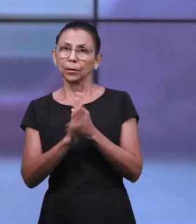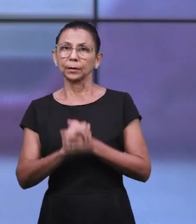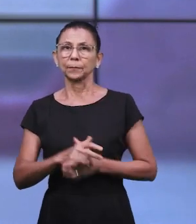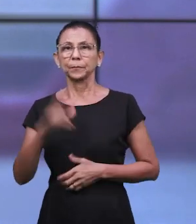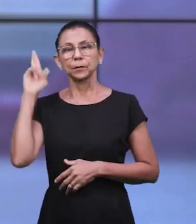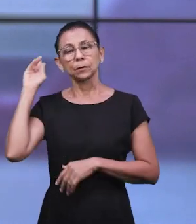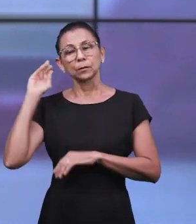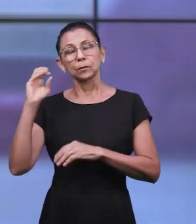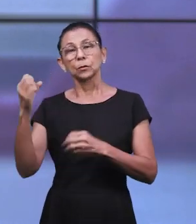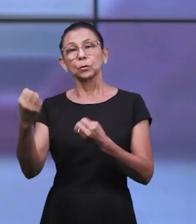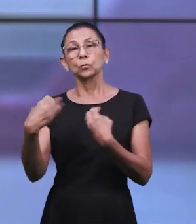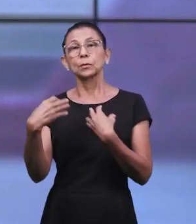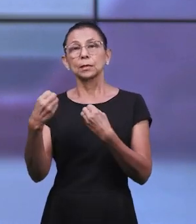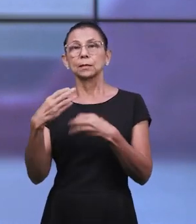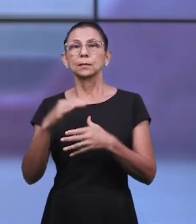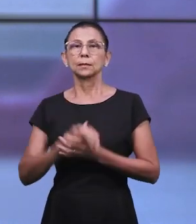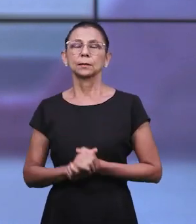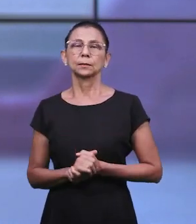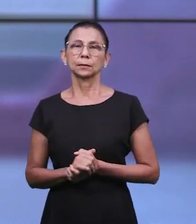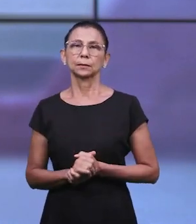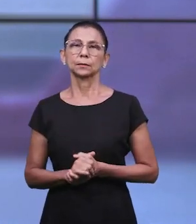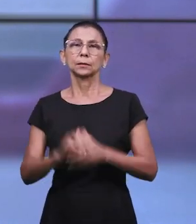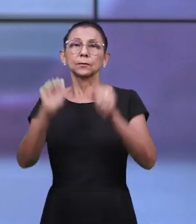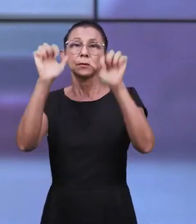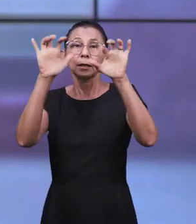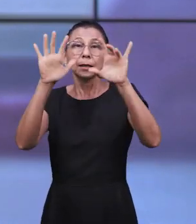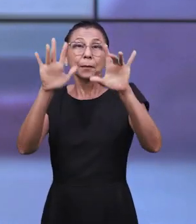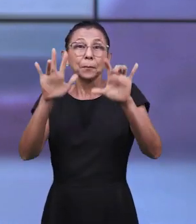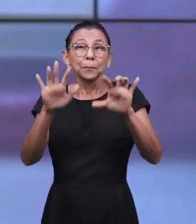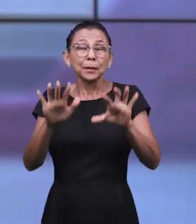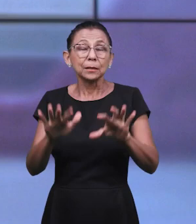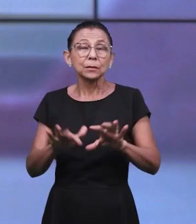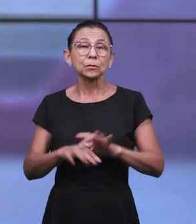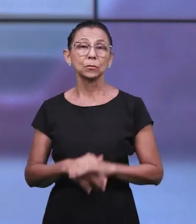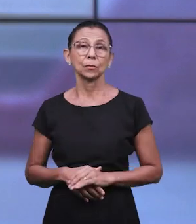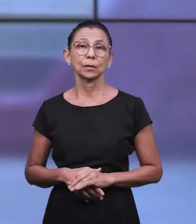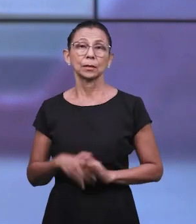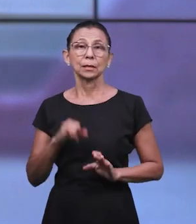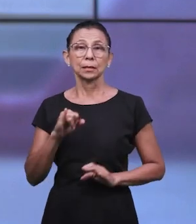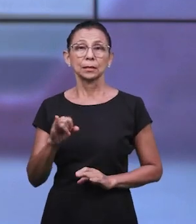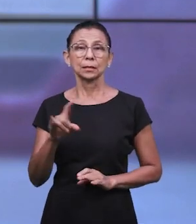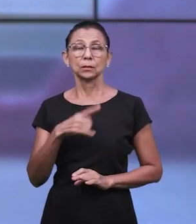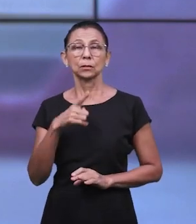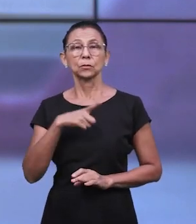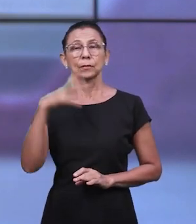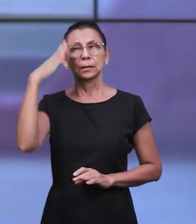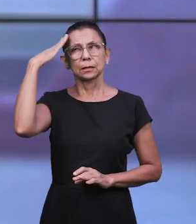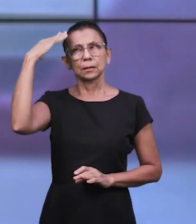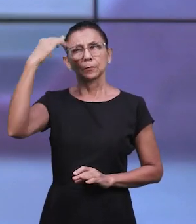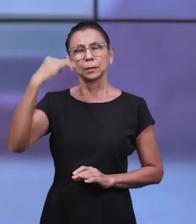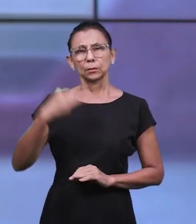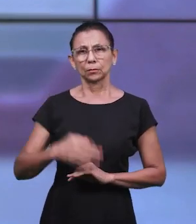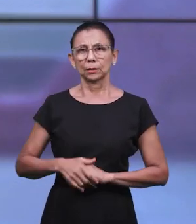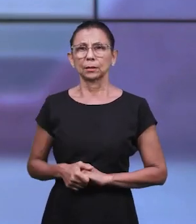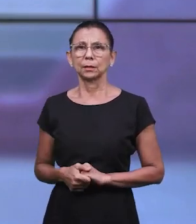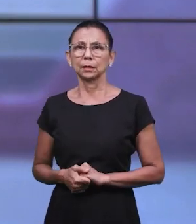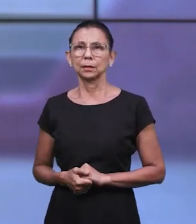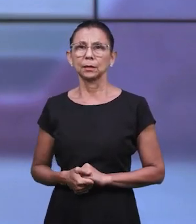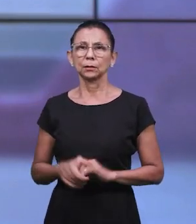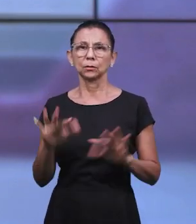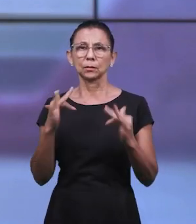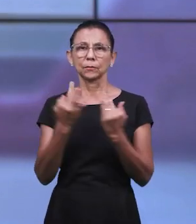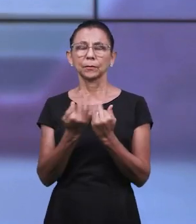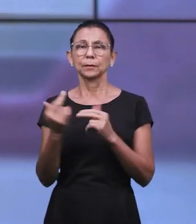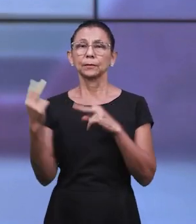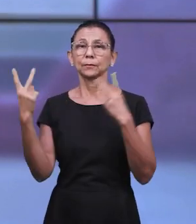ensina porque deseja nos abençoar grandemente, nos dando autoridade com sabedoria para contarmos as vitórias na